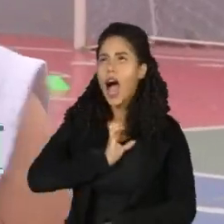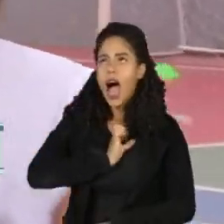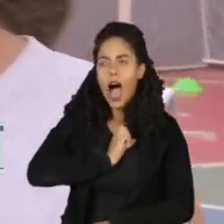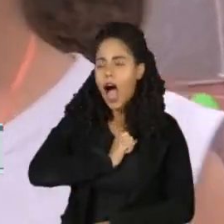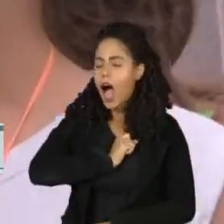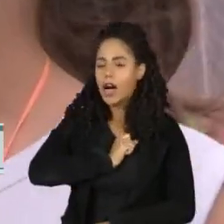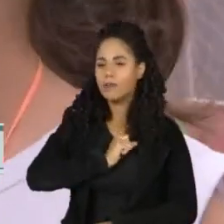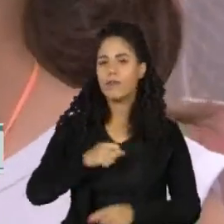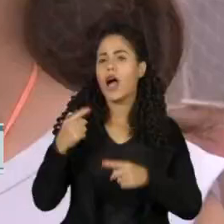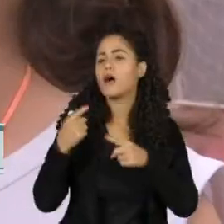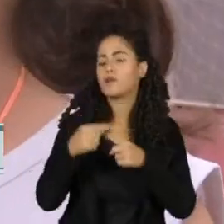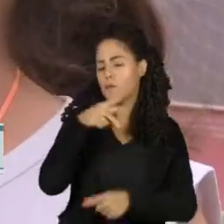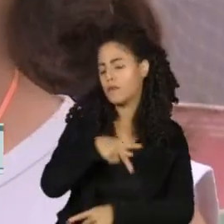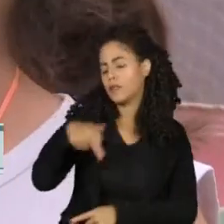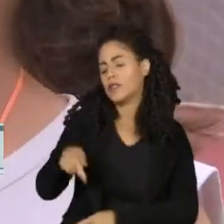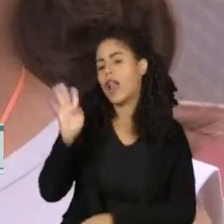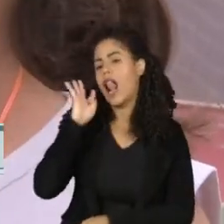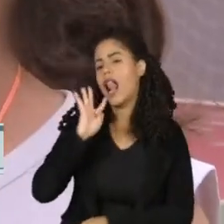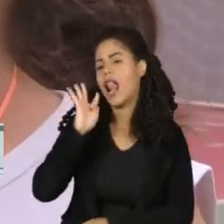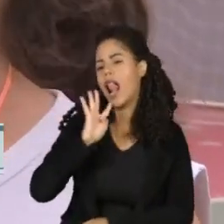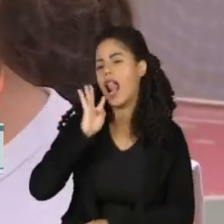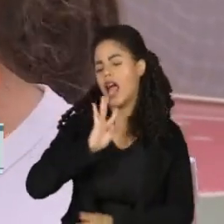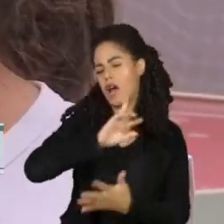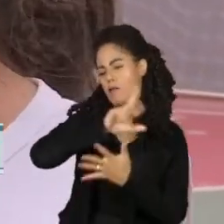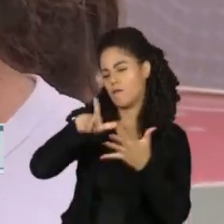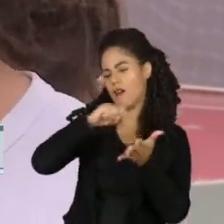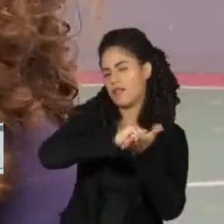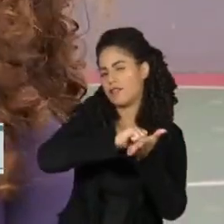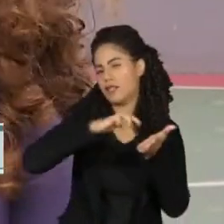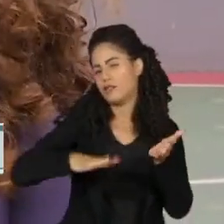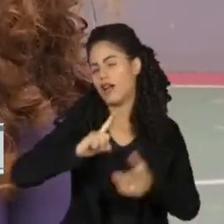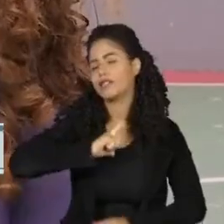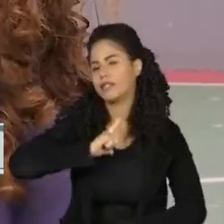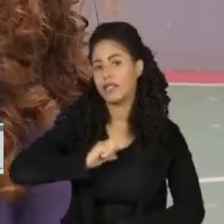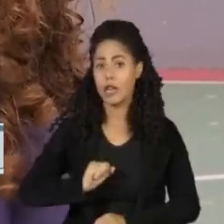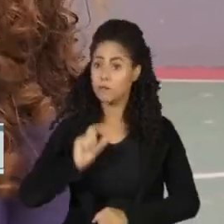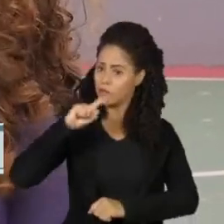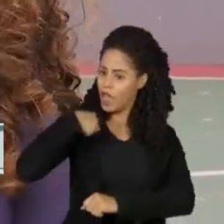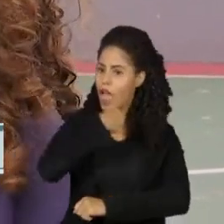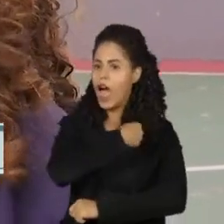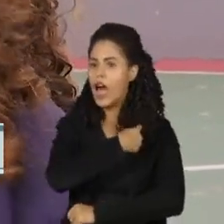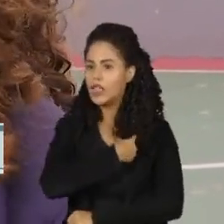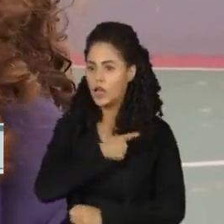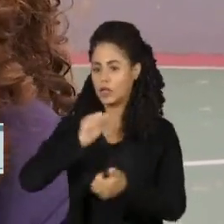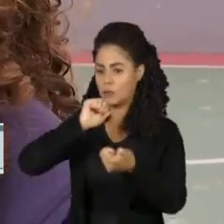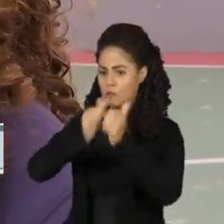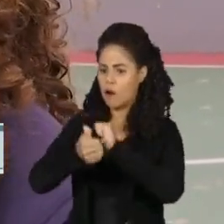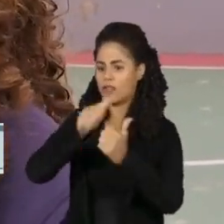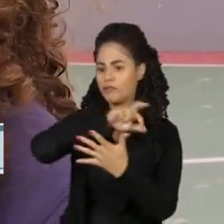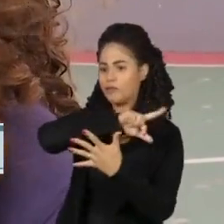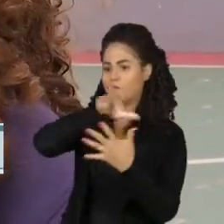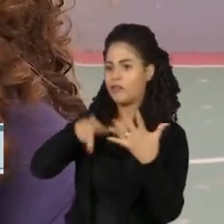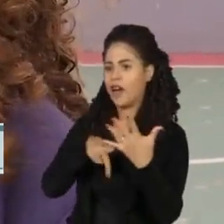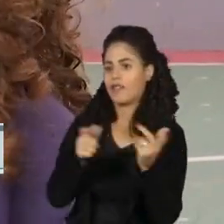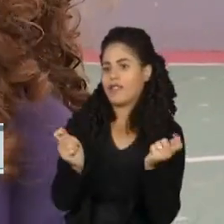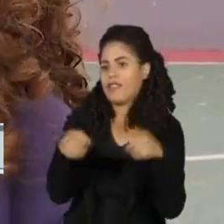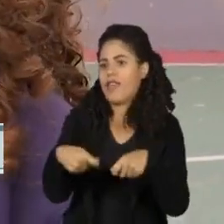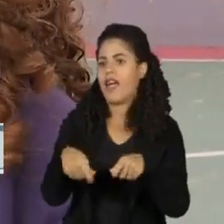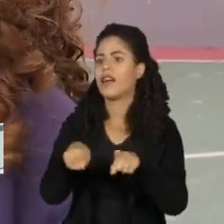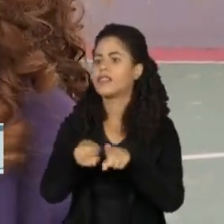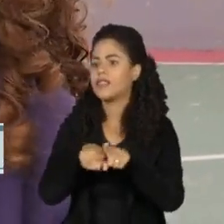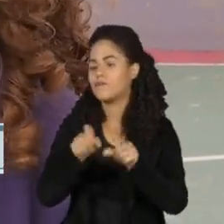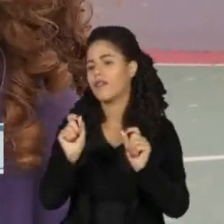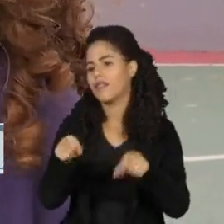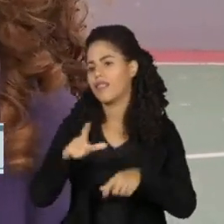porque o professor é muito legal, tem várias atividades. A gente joga vários esportes e tem várias